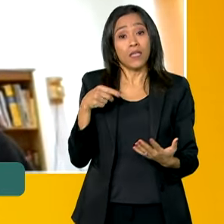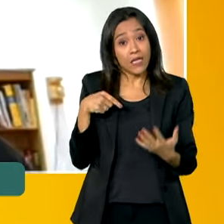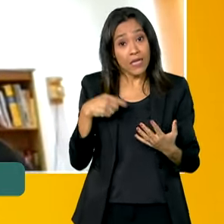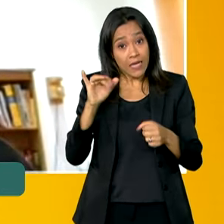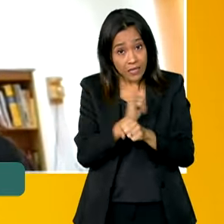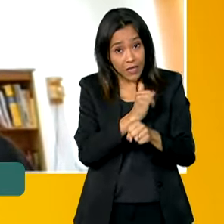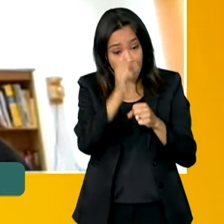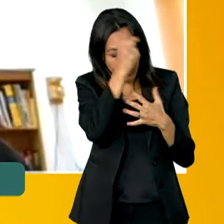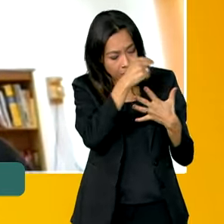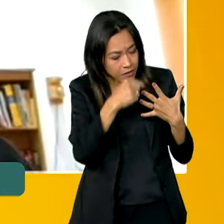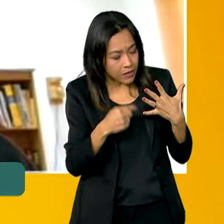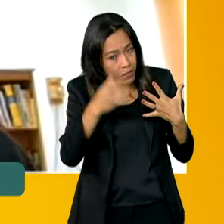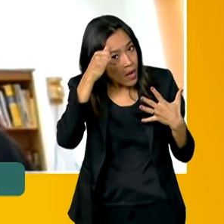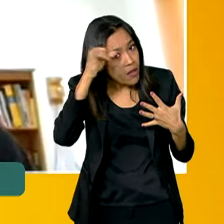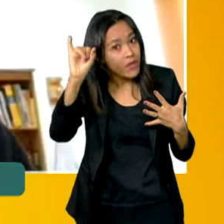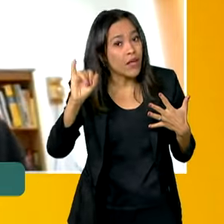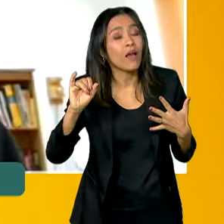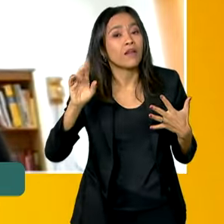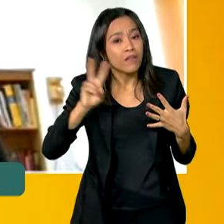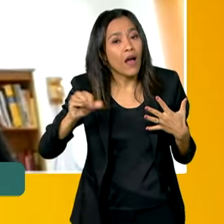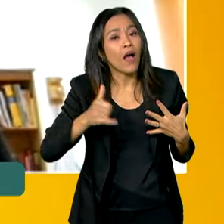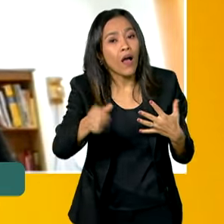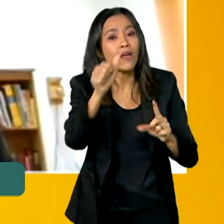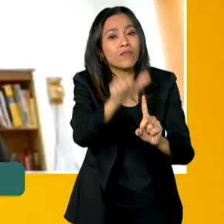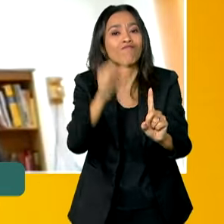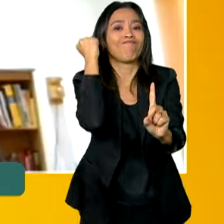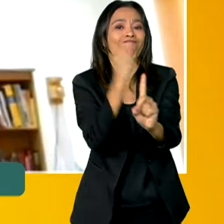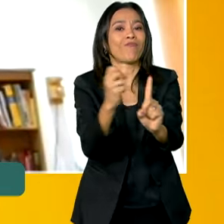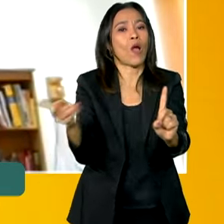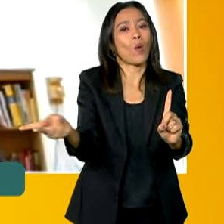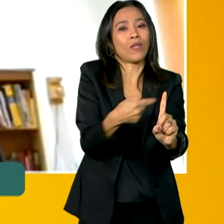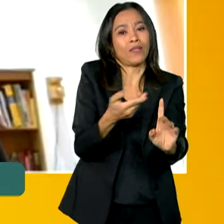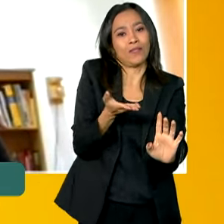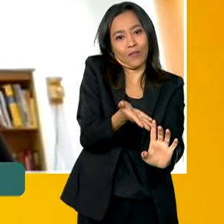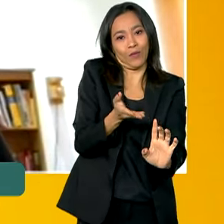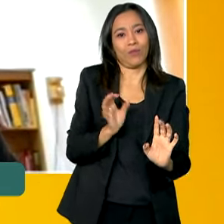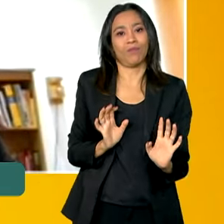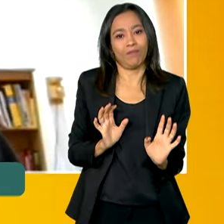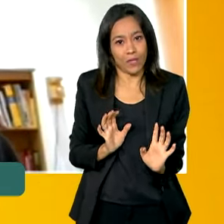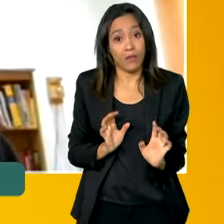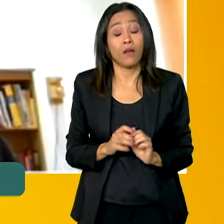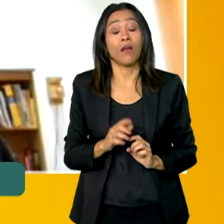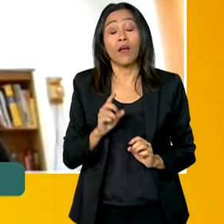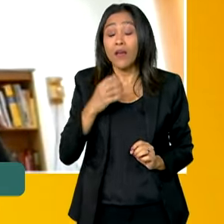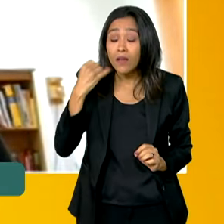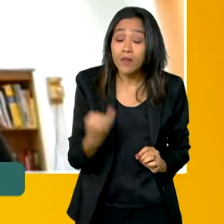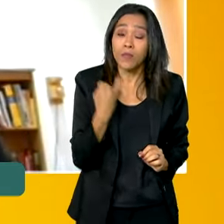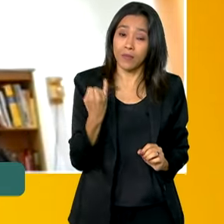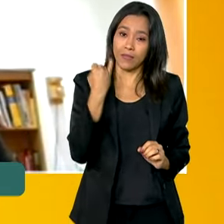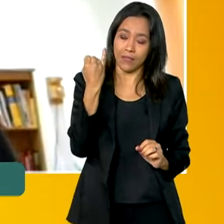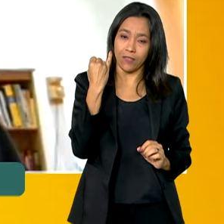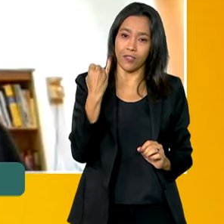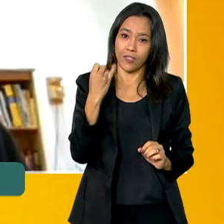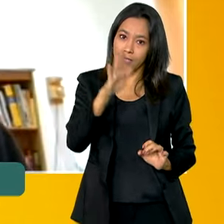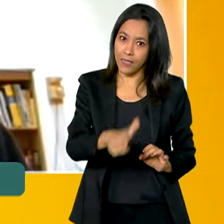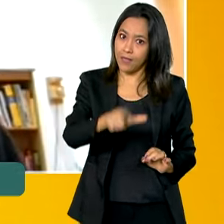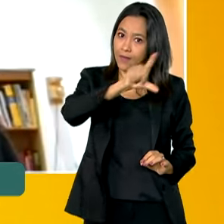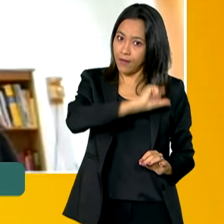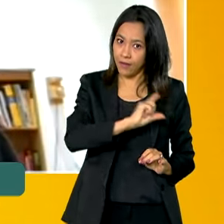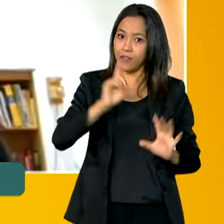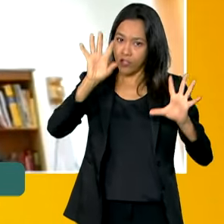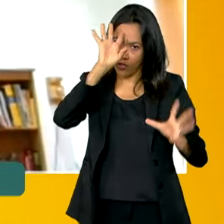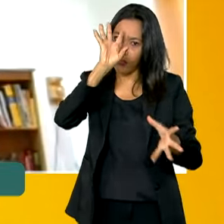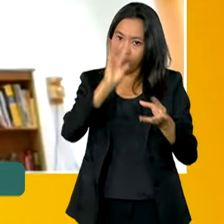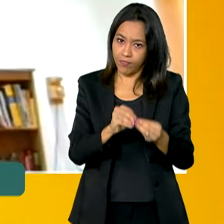elas realmente impedem, no final, que um feminicídio aconteça. Então, são fundamentais. E antes, acho que da gente